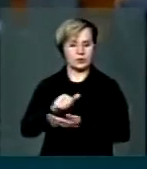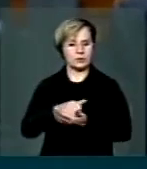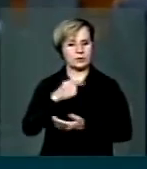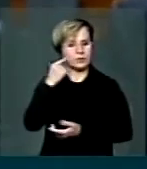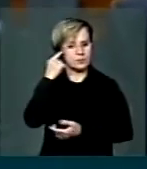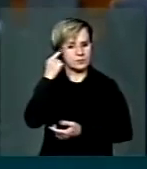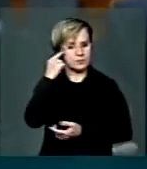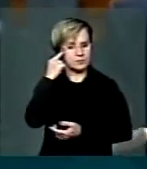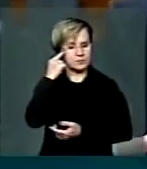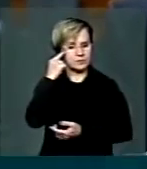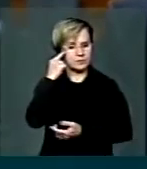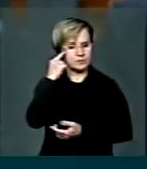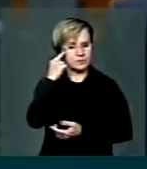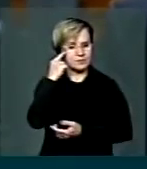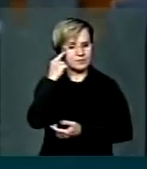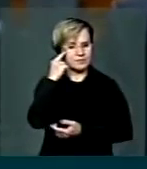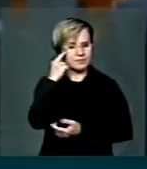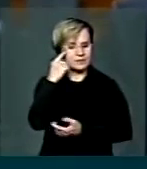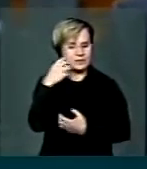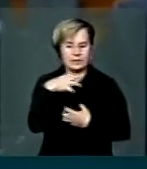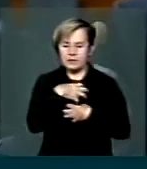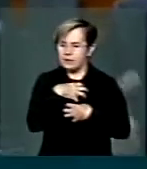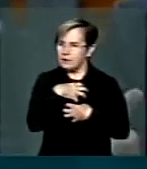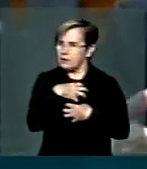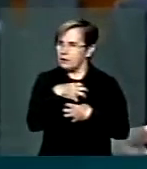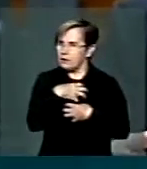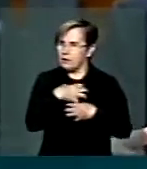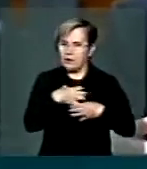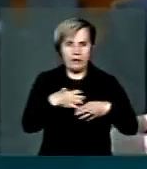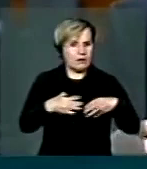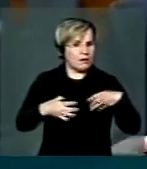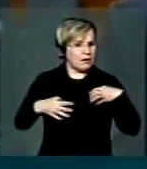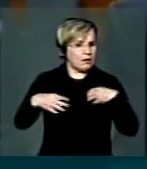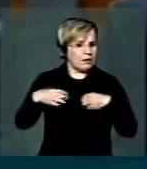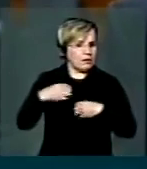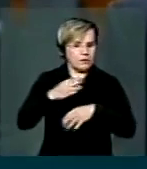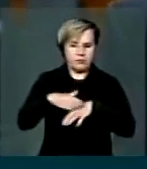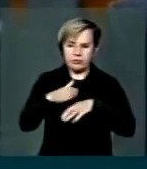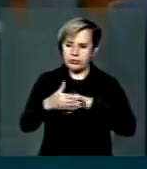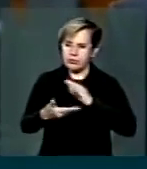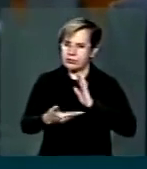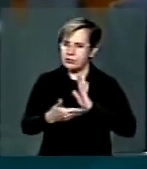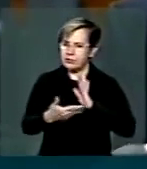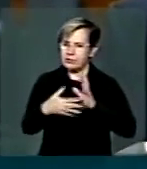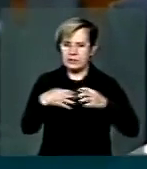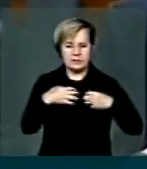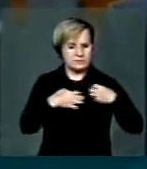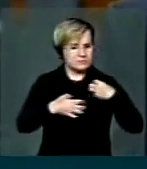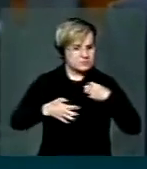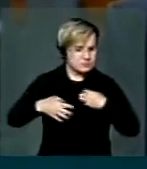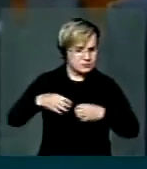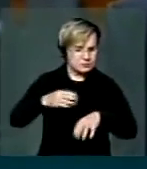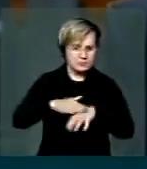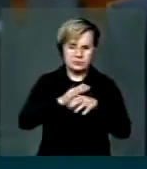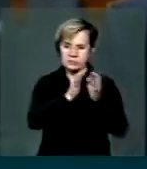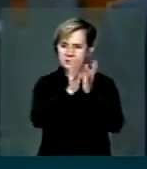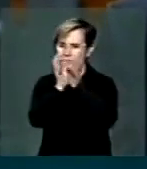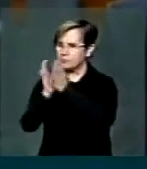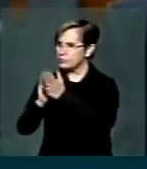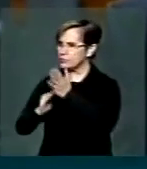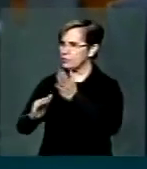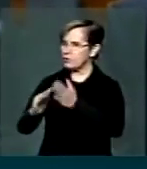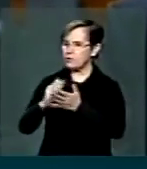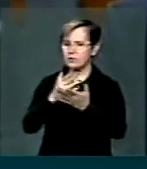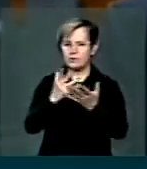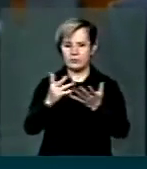constranger, é constranger esta casa, é constranger os pares, é